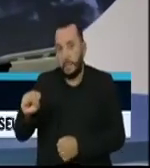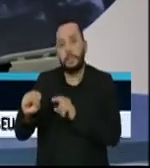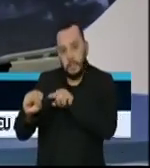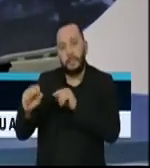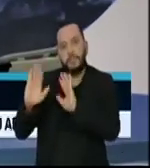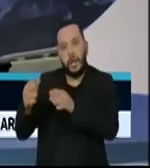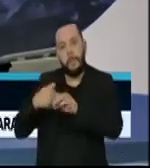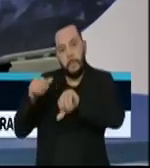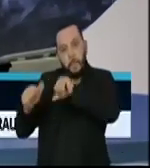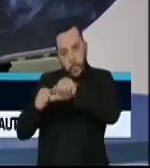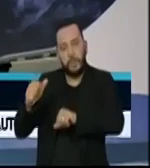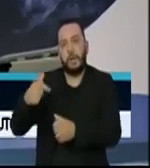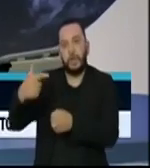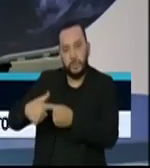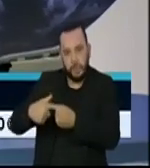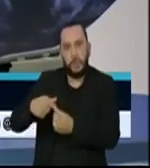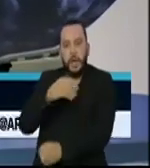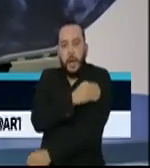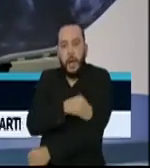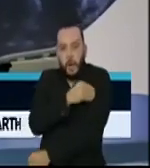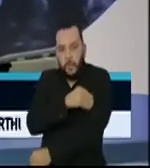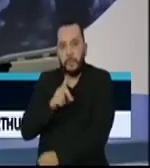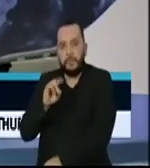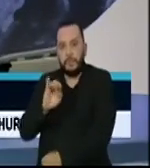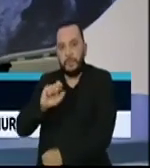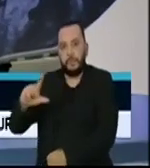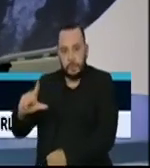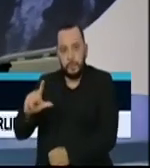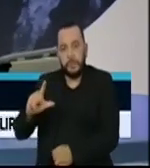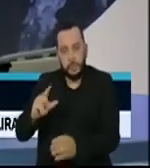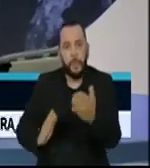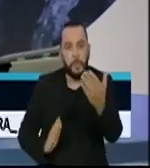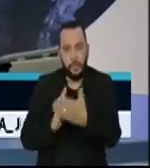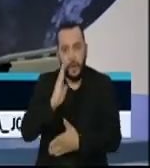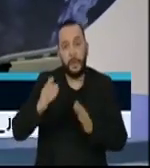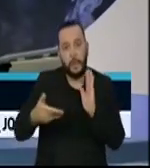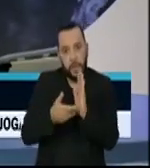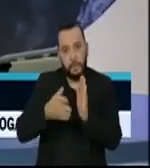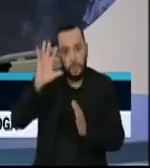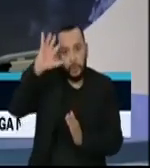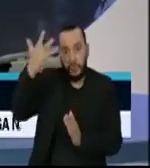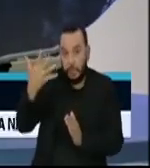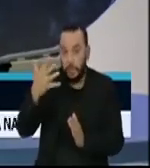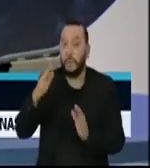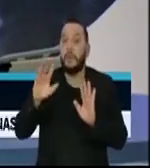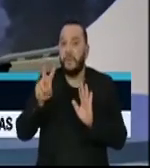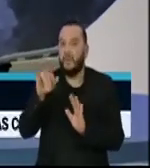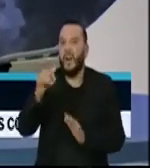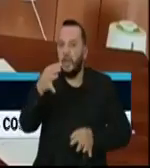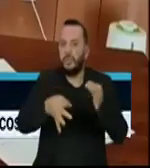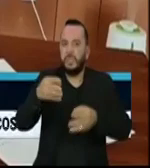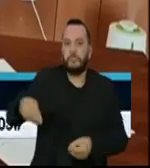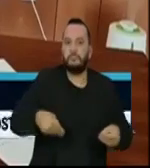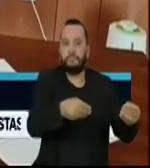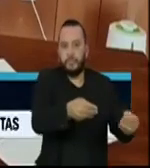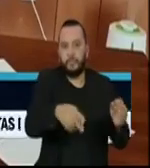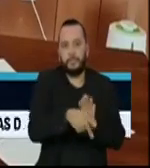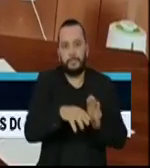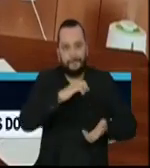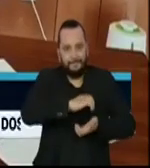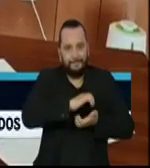álcool e diesel, aprovado pela Câmara como solução para o problema, pode acabar sendo contestado na Justiça. Obrigado.